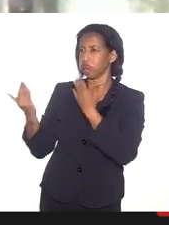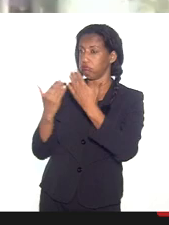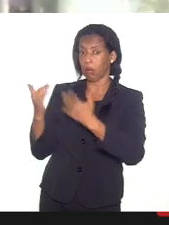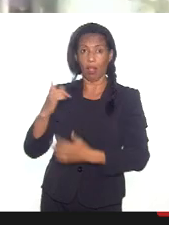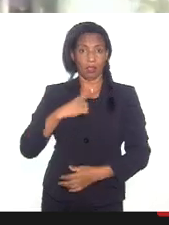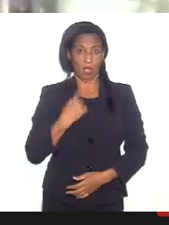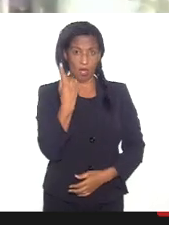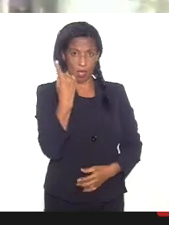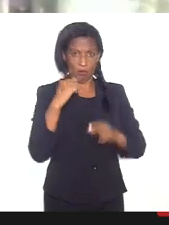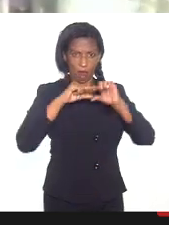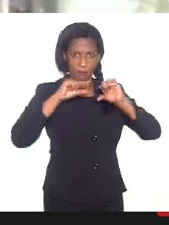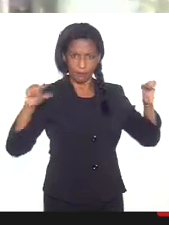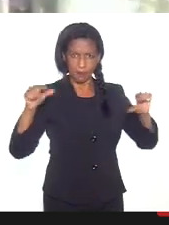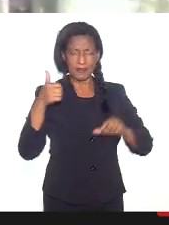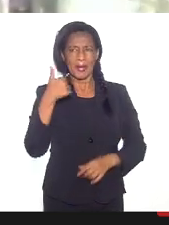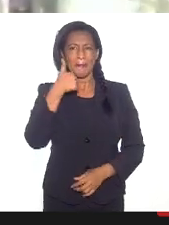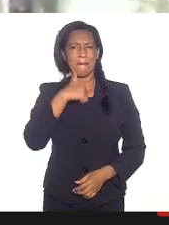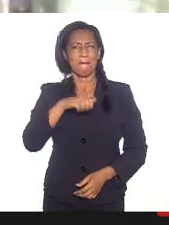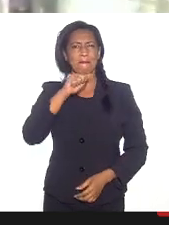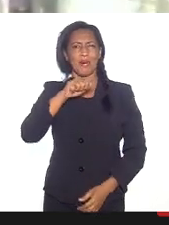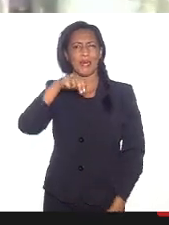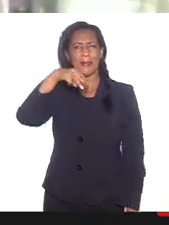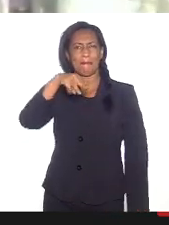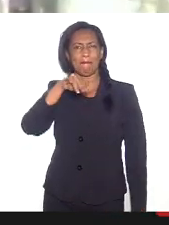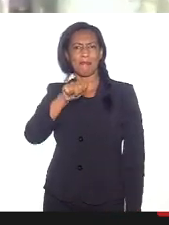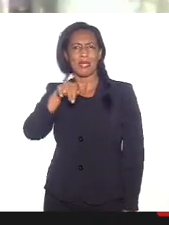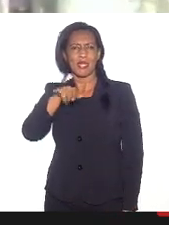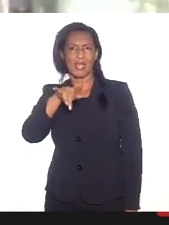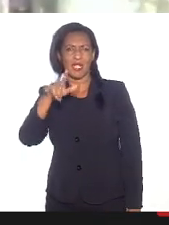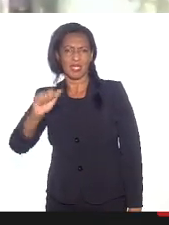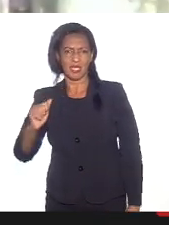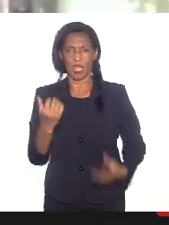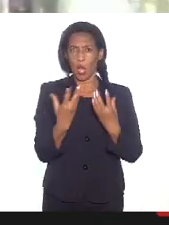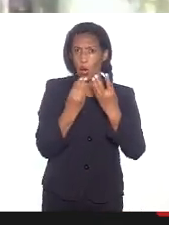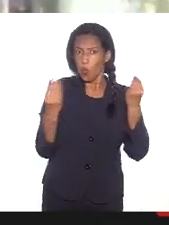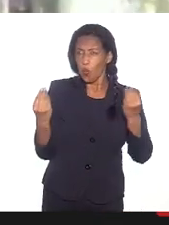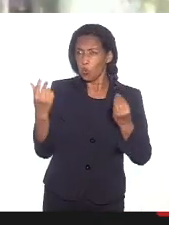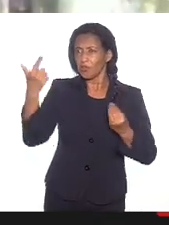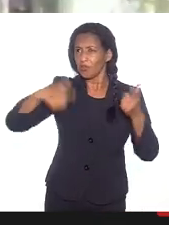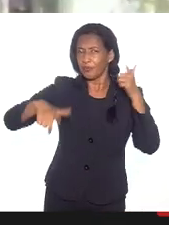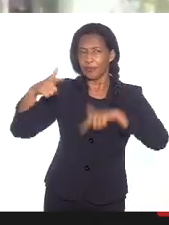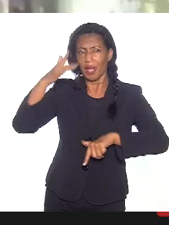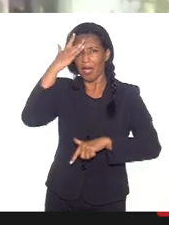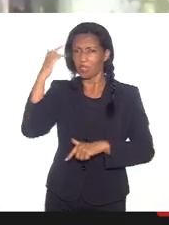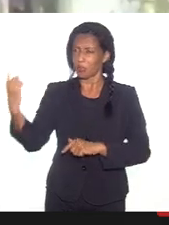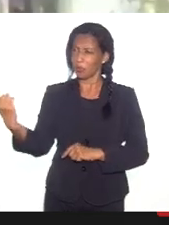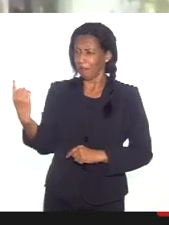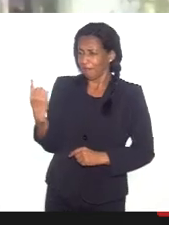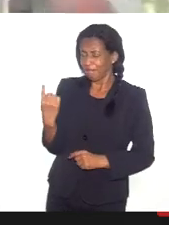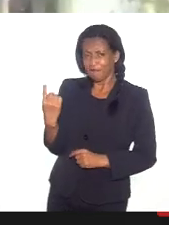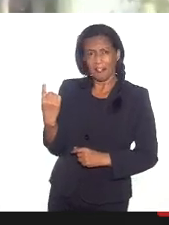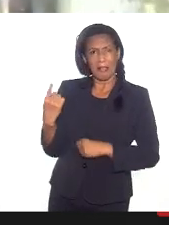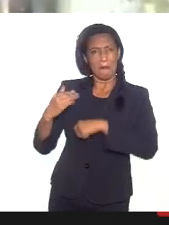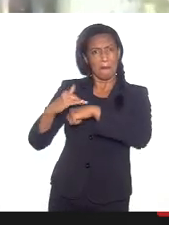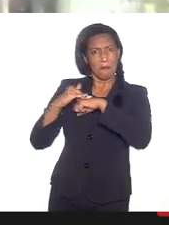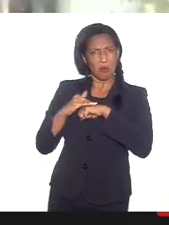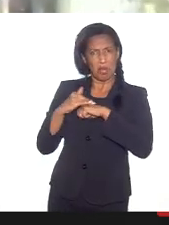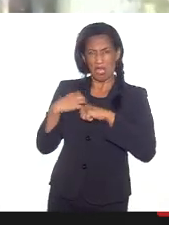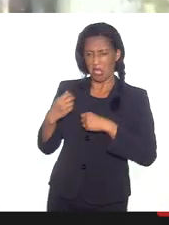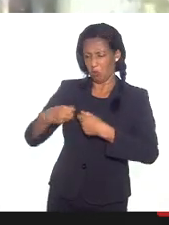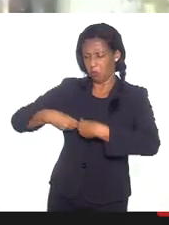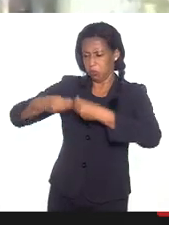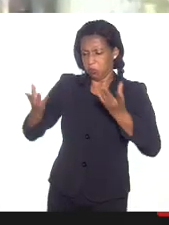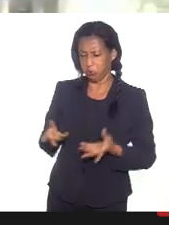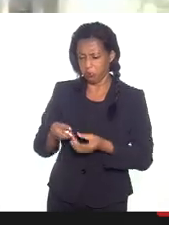meninazinha que diz o seguinte, muitas vezes a pessoa me procura aqui no terreiro, eu não preciso jogar buzo, não preciso fazer ebola, não preciso fazer